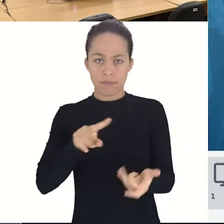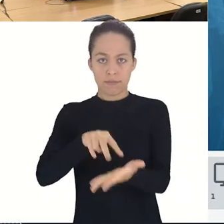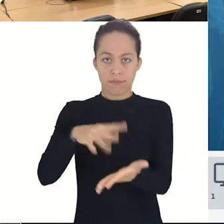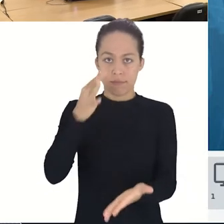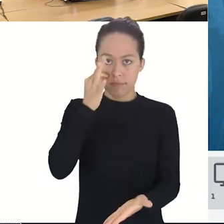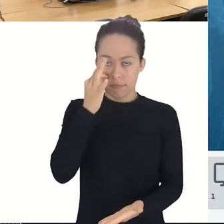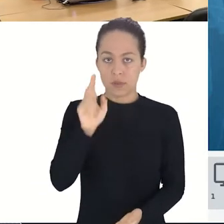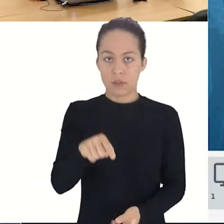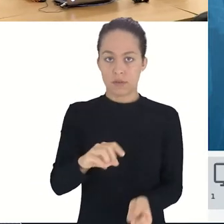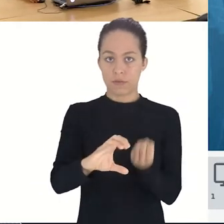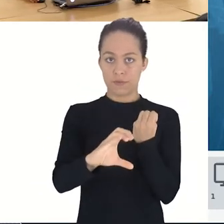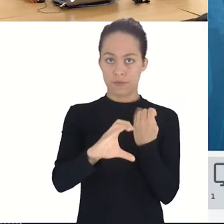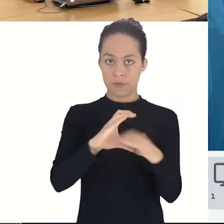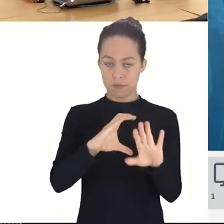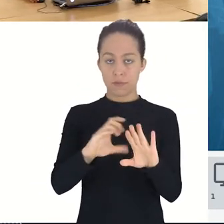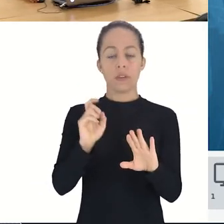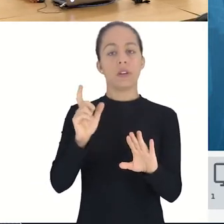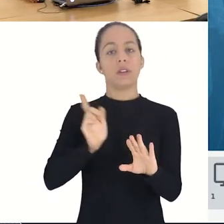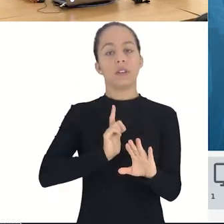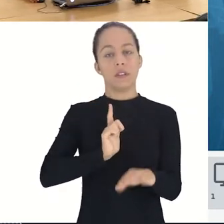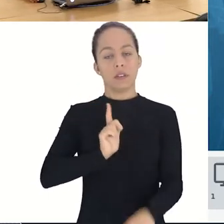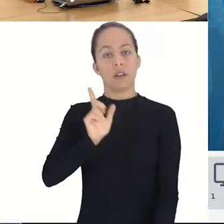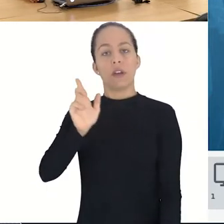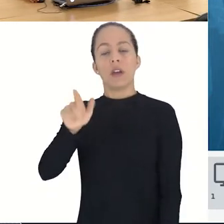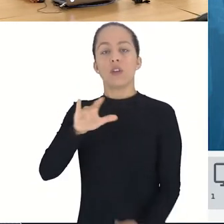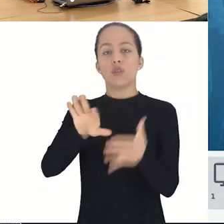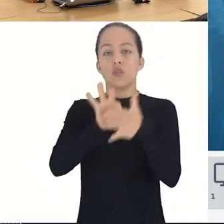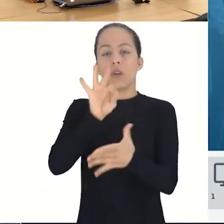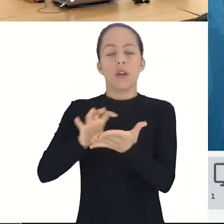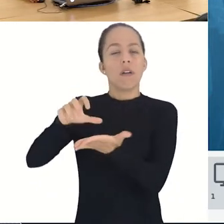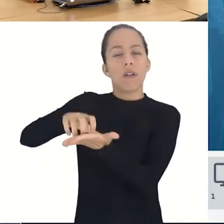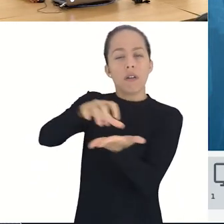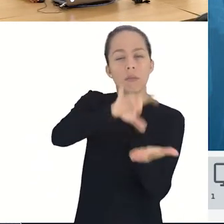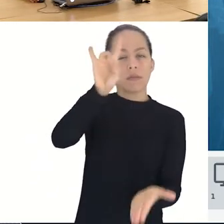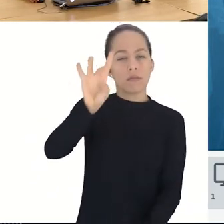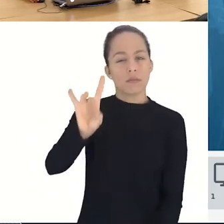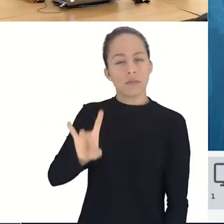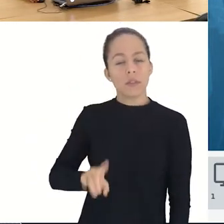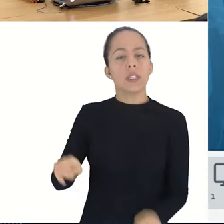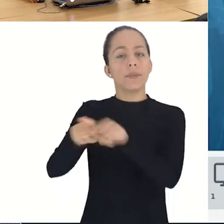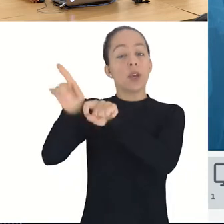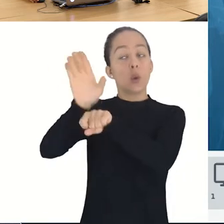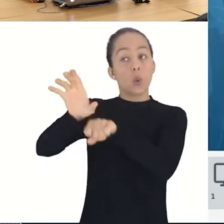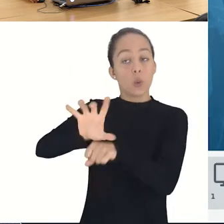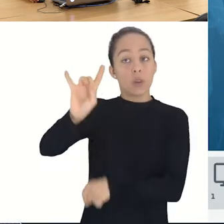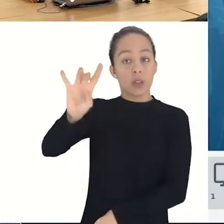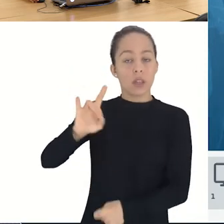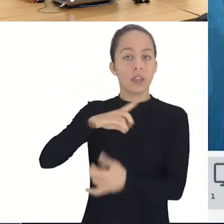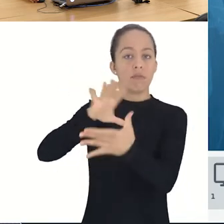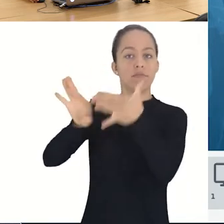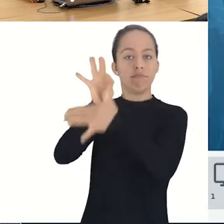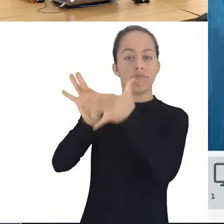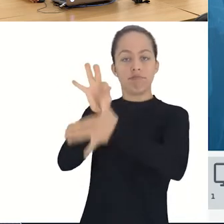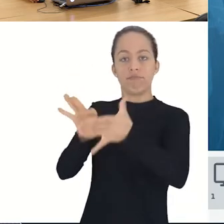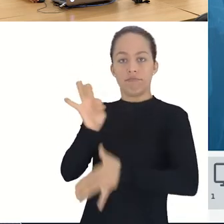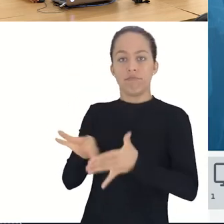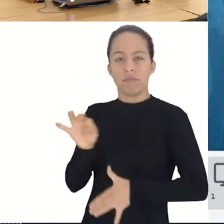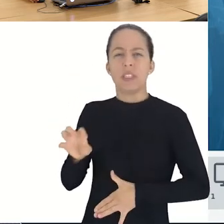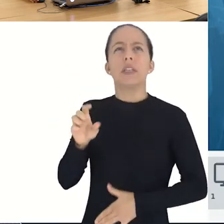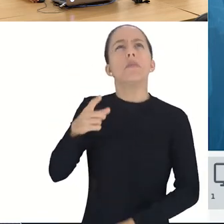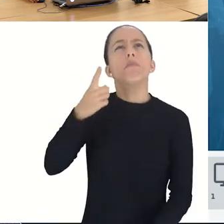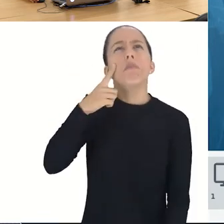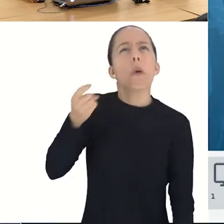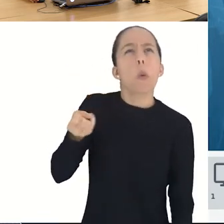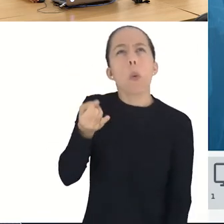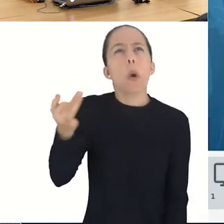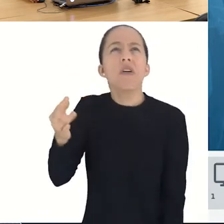sorteios serão realizados por campos e cursos e os números serão sorteados aleatoriamente, independentemente